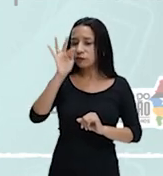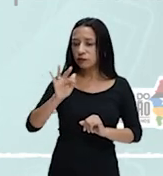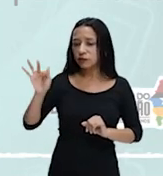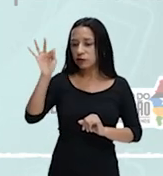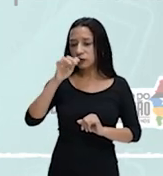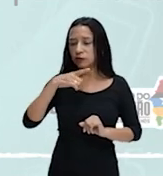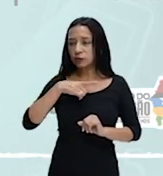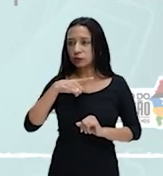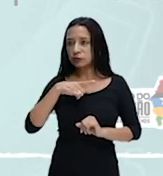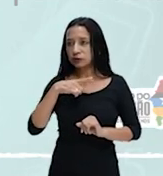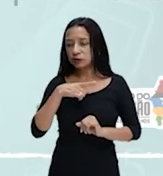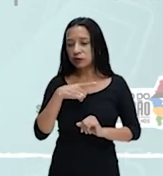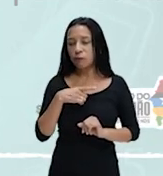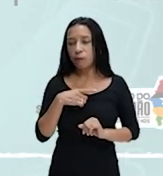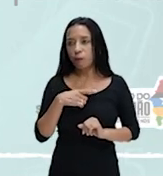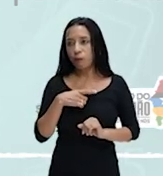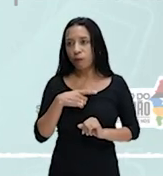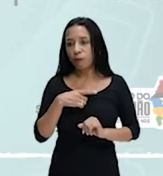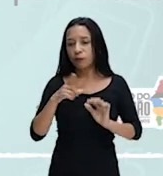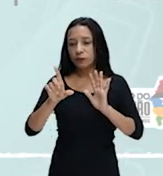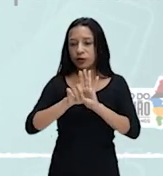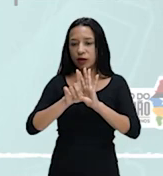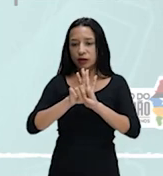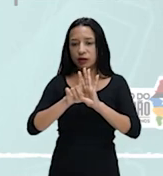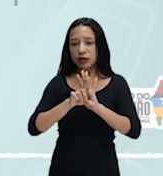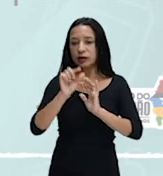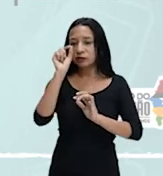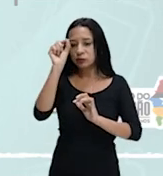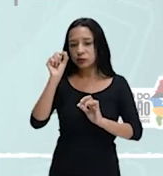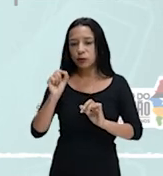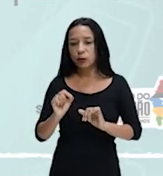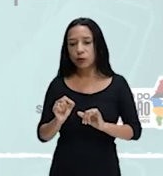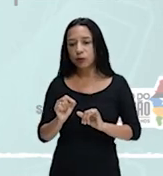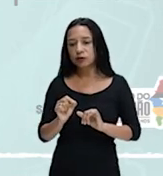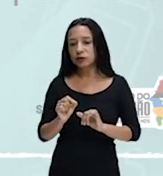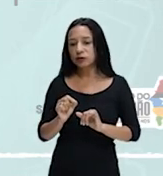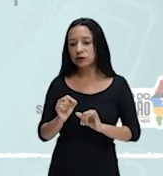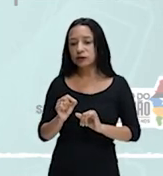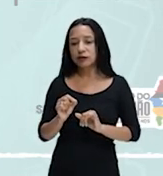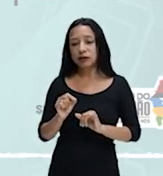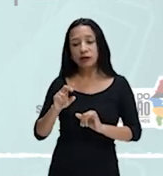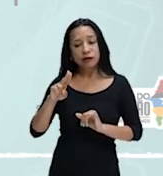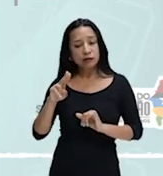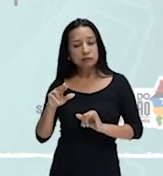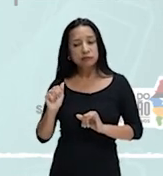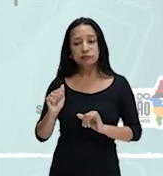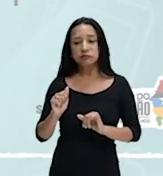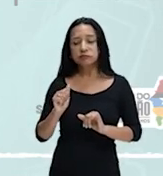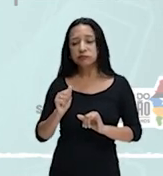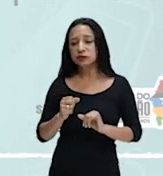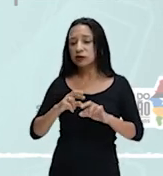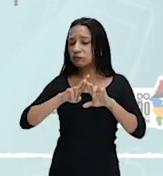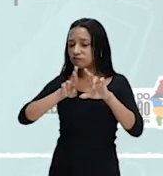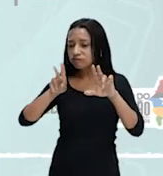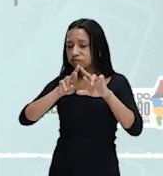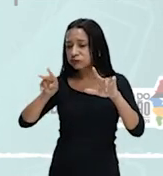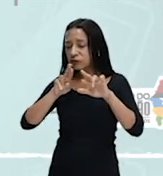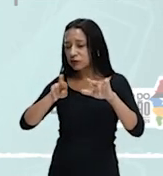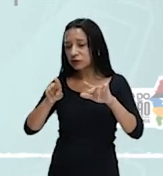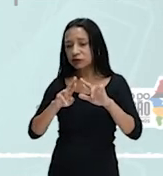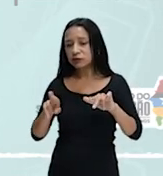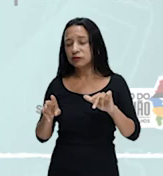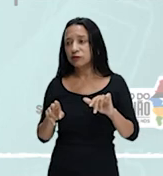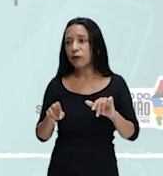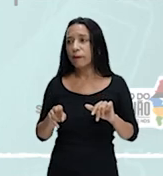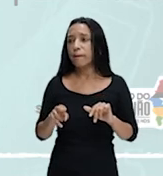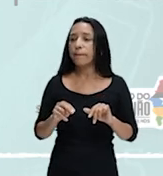que os negros conseguiram obter com a lei de cotas, o movimento nunca foi tão plural no século XXI. Inclusive, baseando